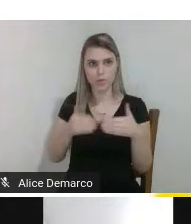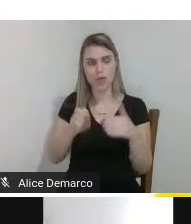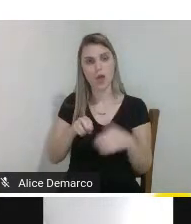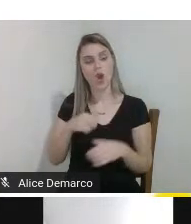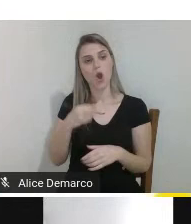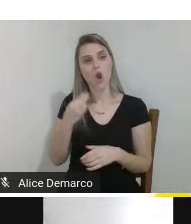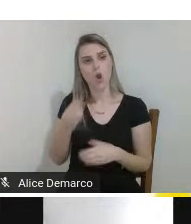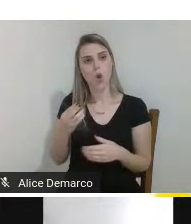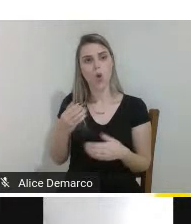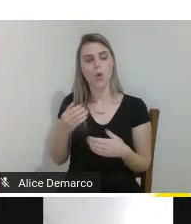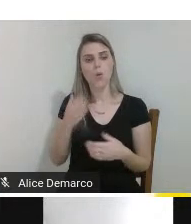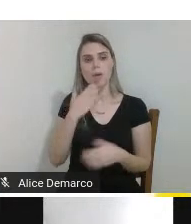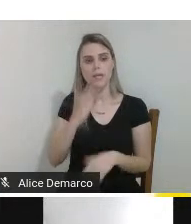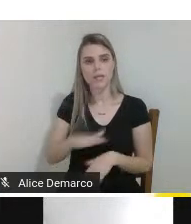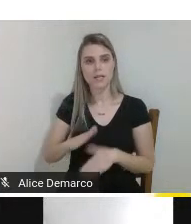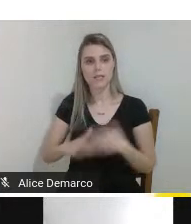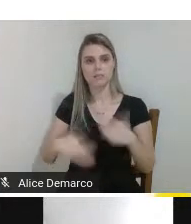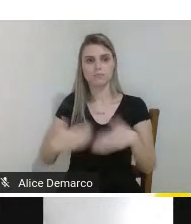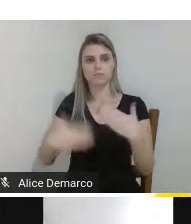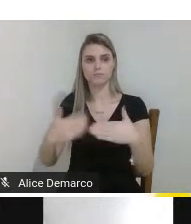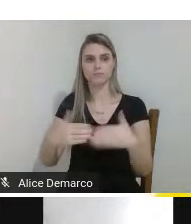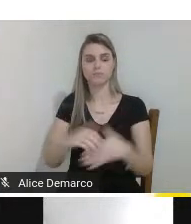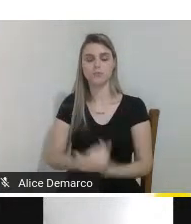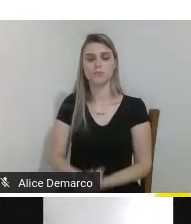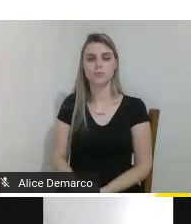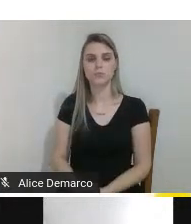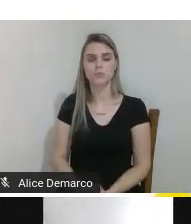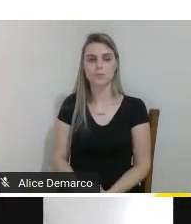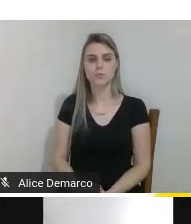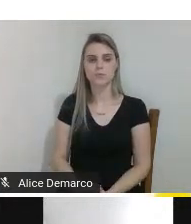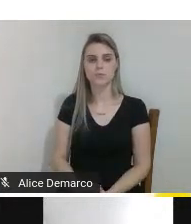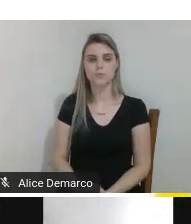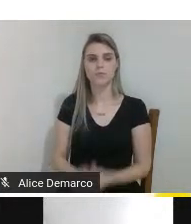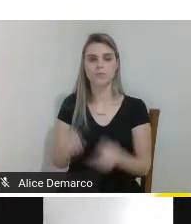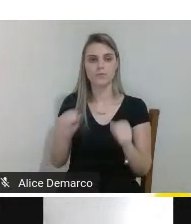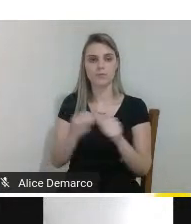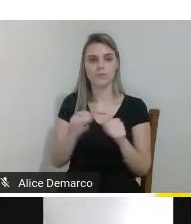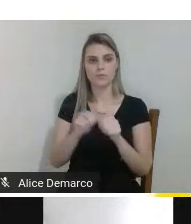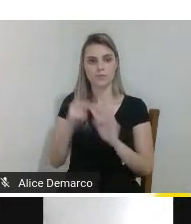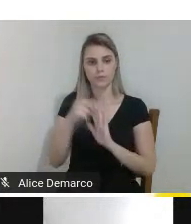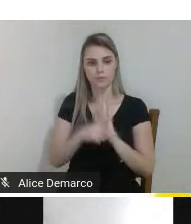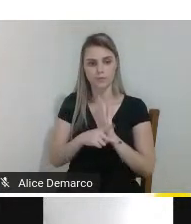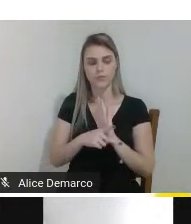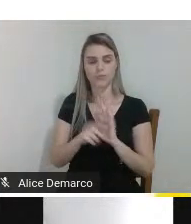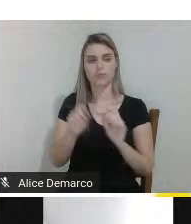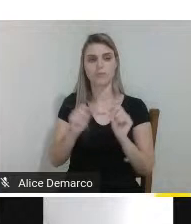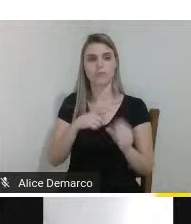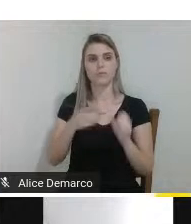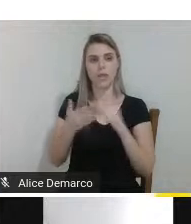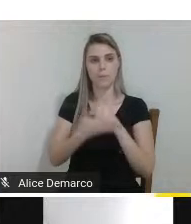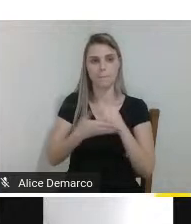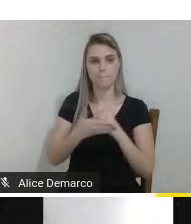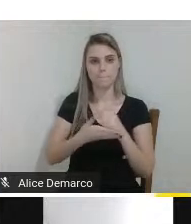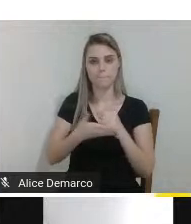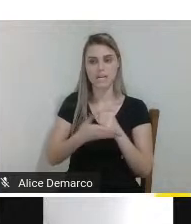desenvolvimento nós foi elaborado o projeto com base em